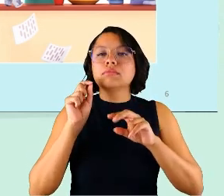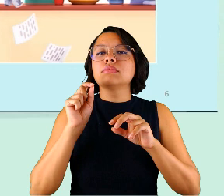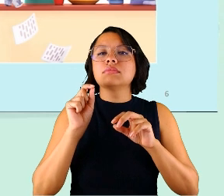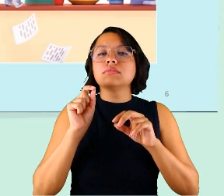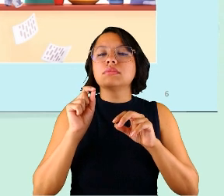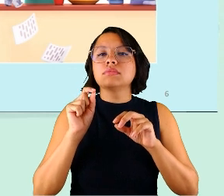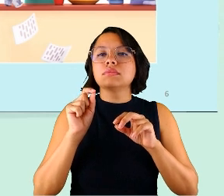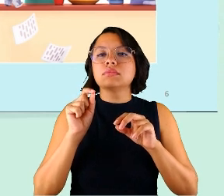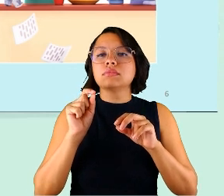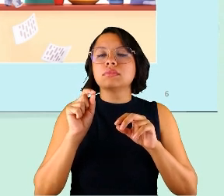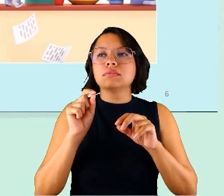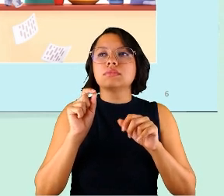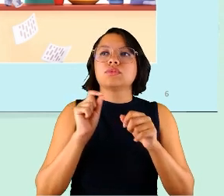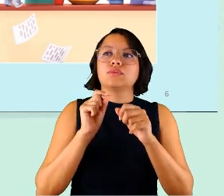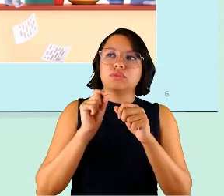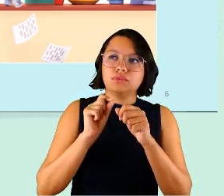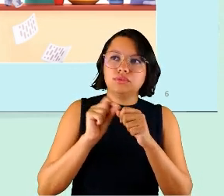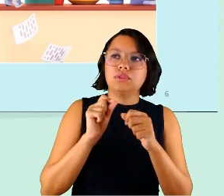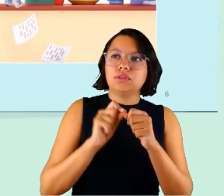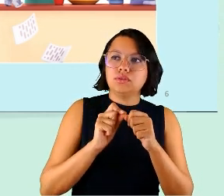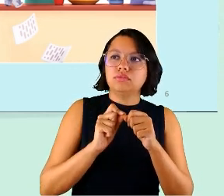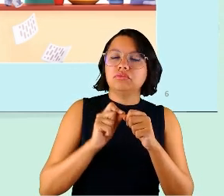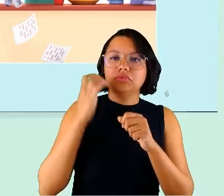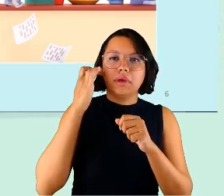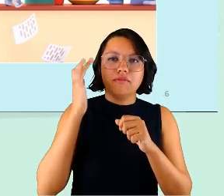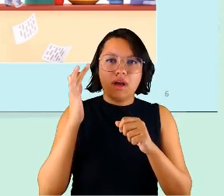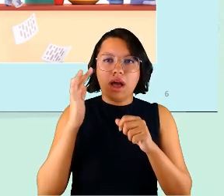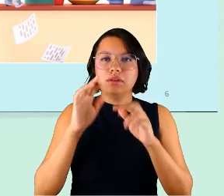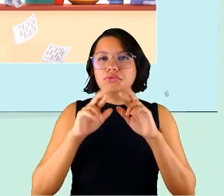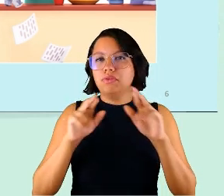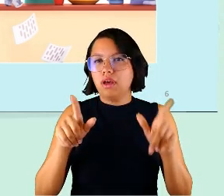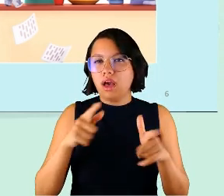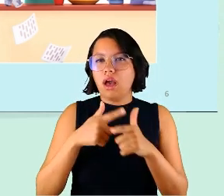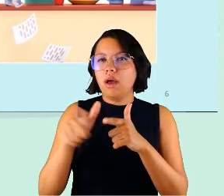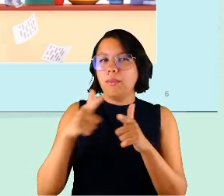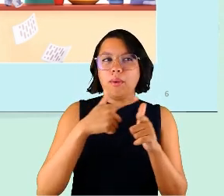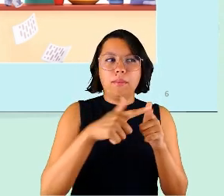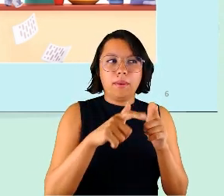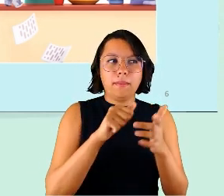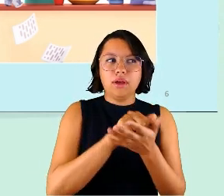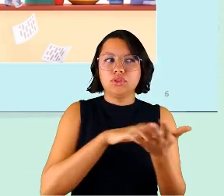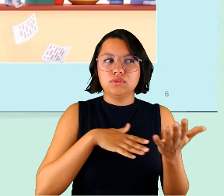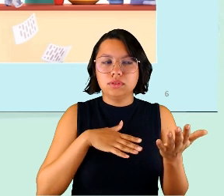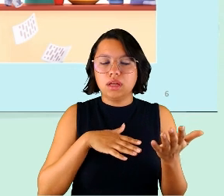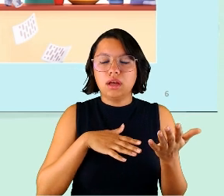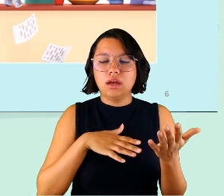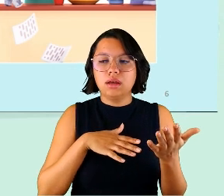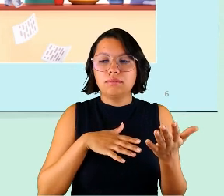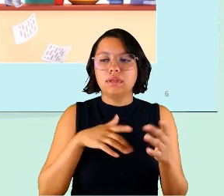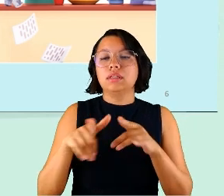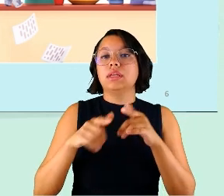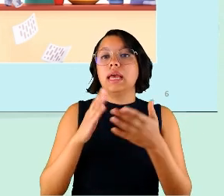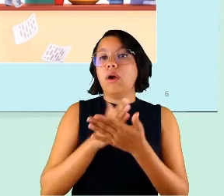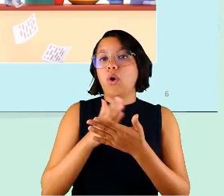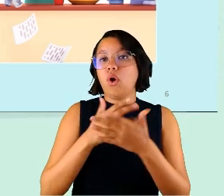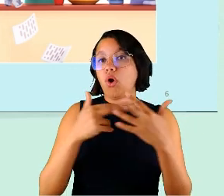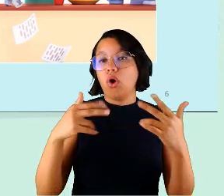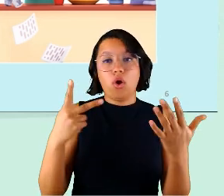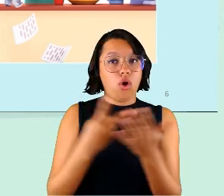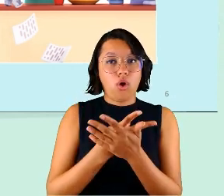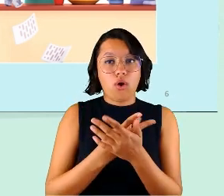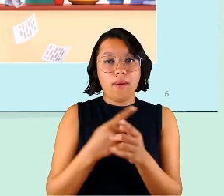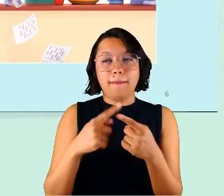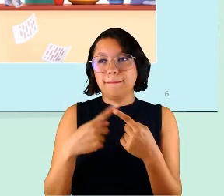que forma era possível flexibilizar as coisas, redividir tarefas, redistribuir tarefas para que tais coisas não